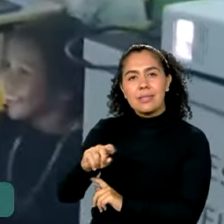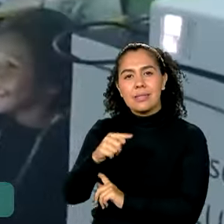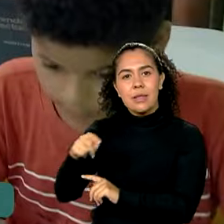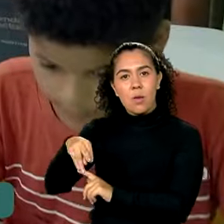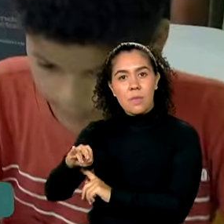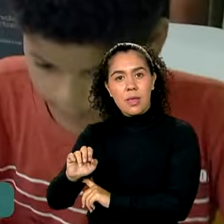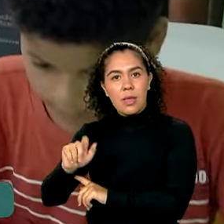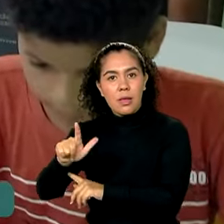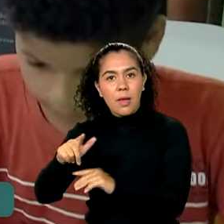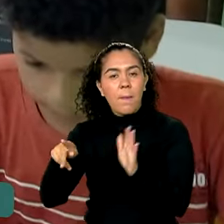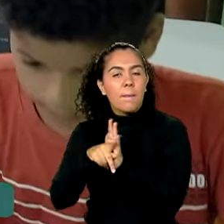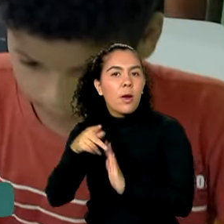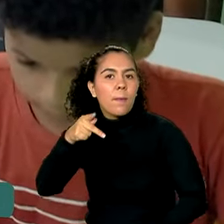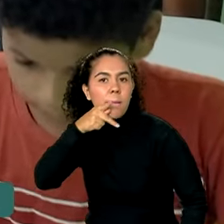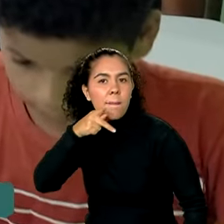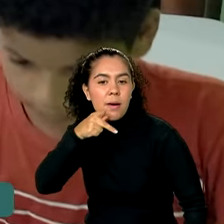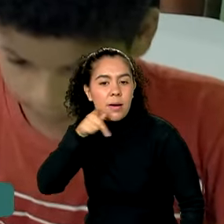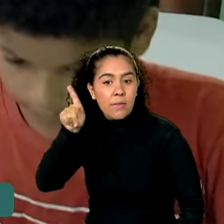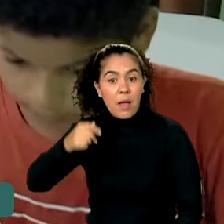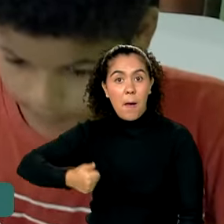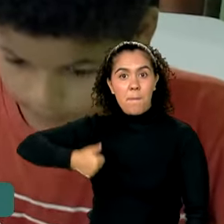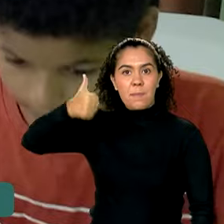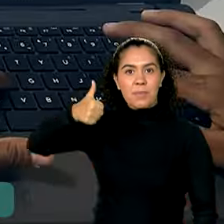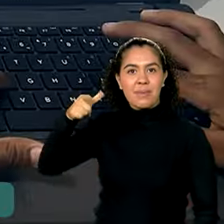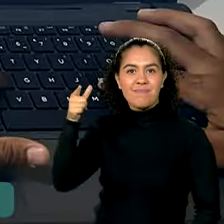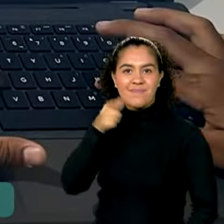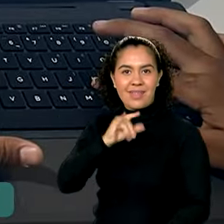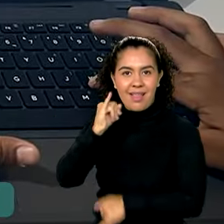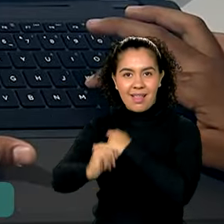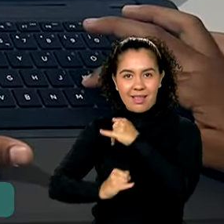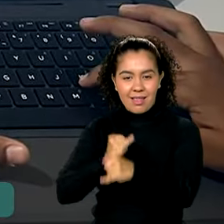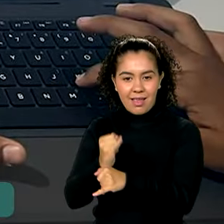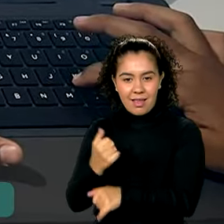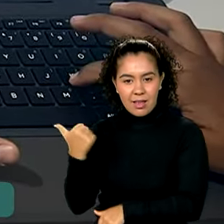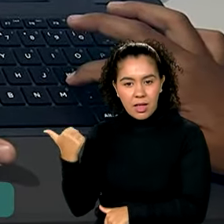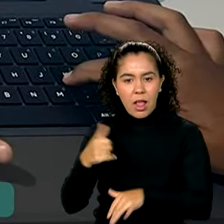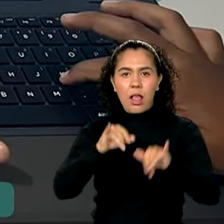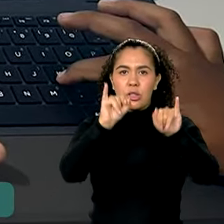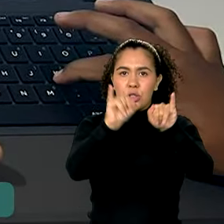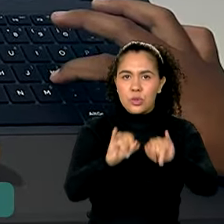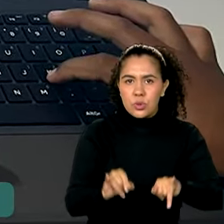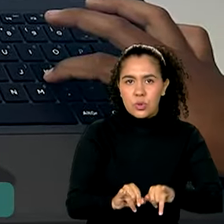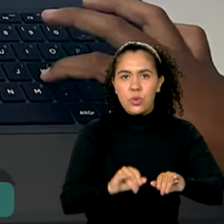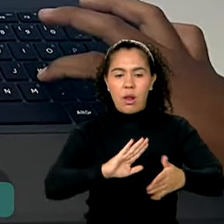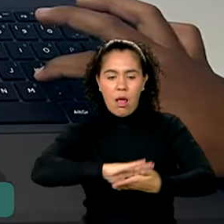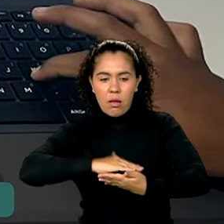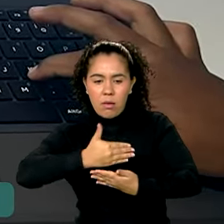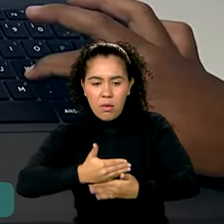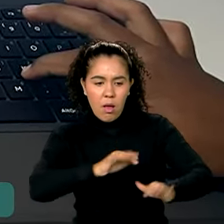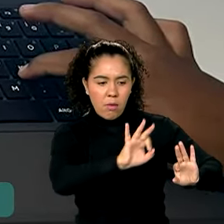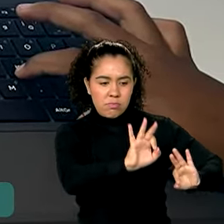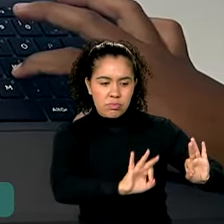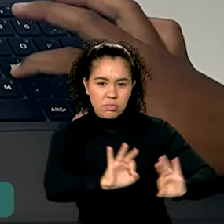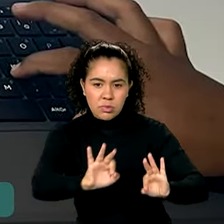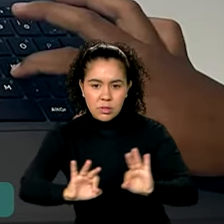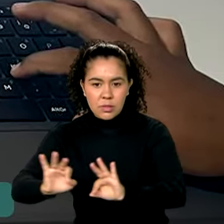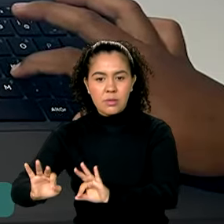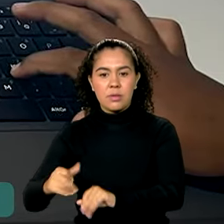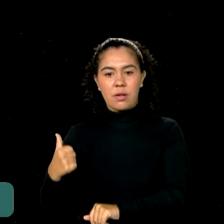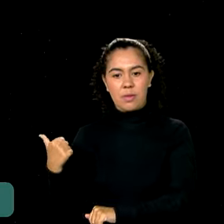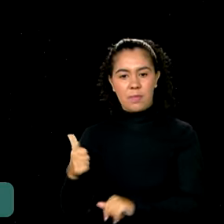foi uma das primeiras a serem beneficiadas toda a infraestrutura foi montada para a instalação de